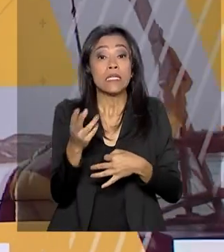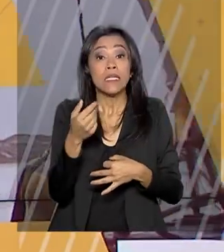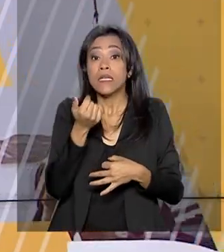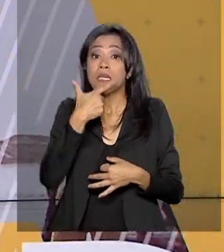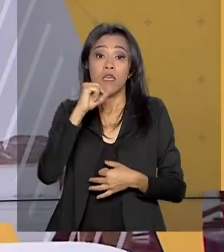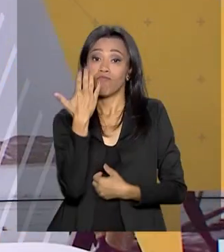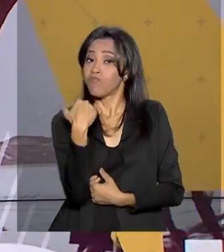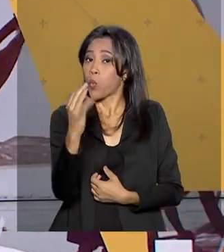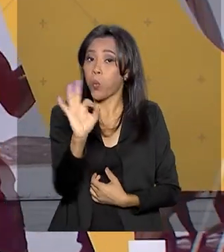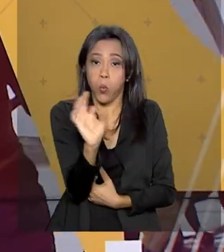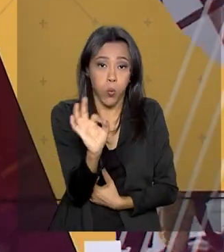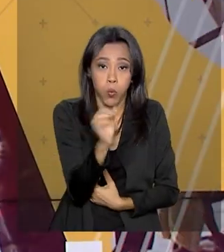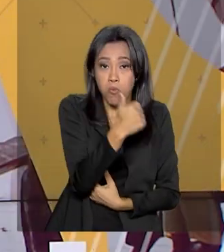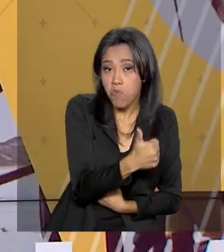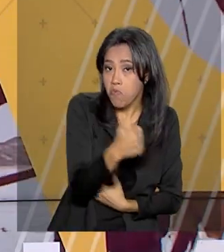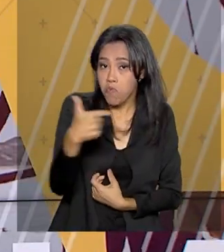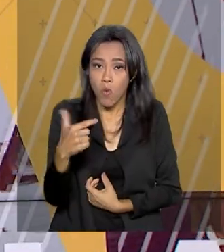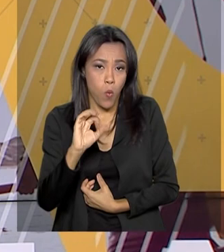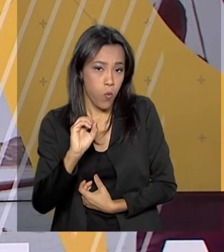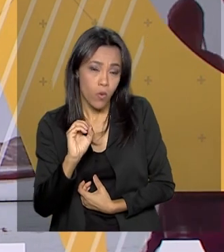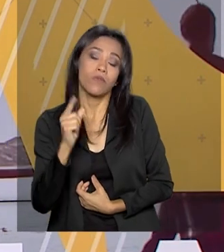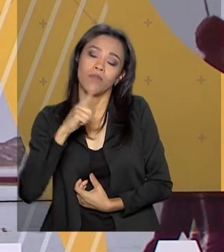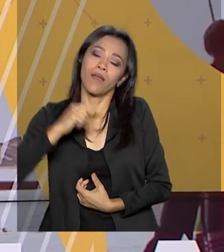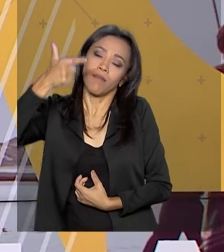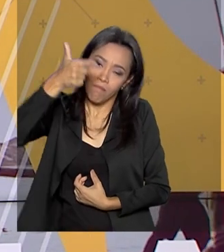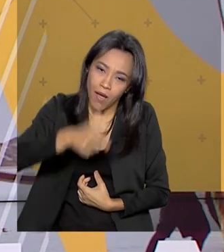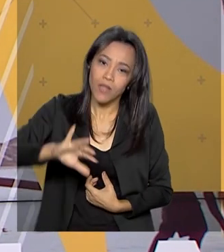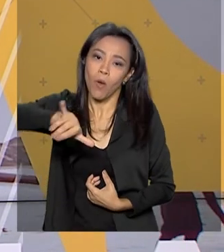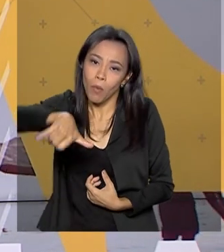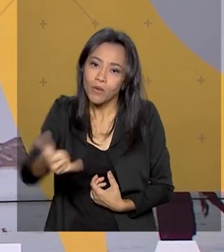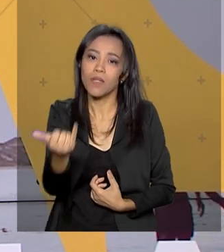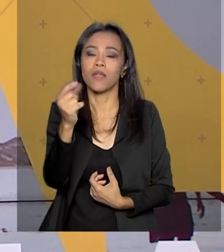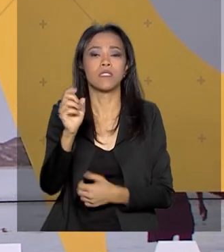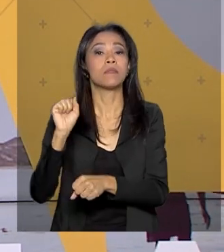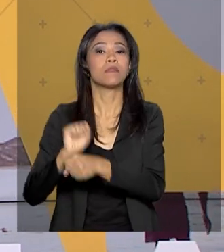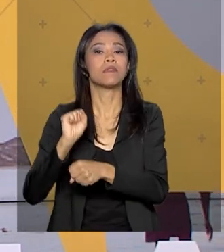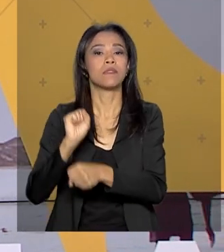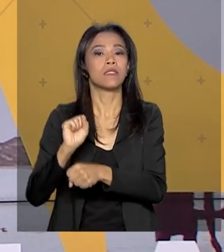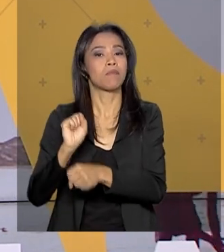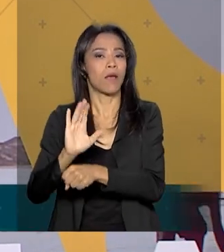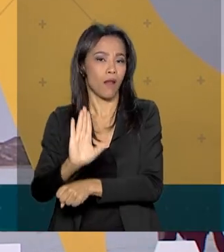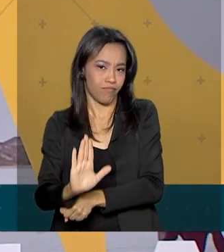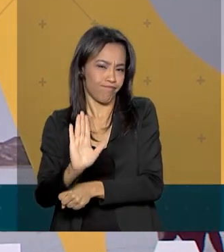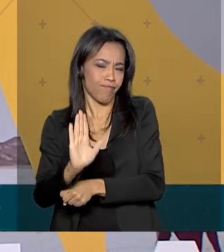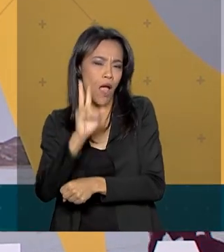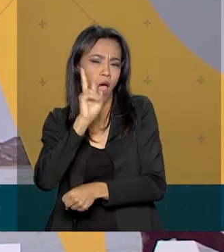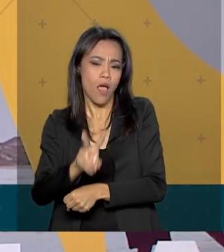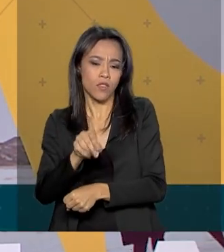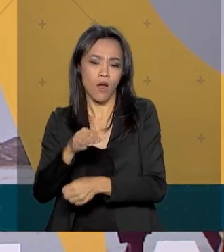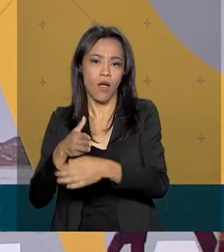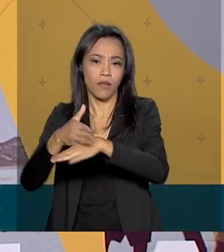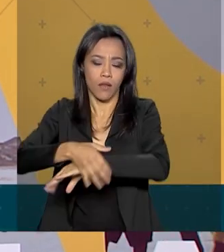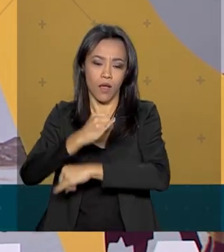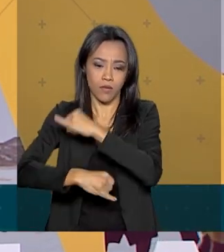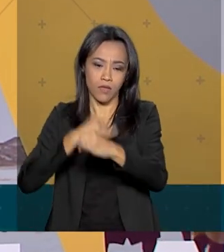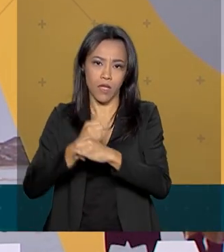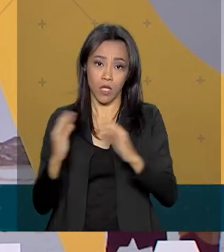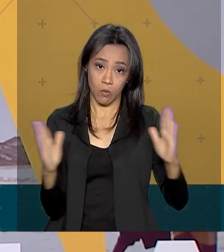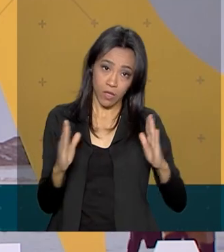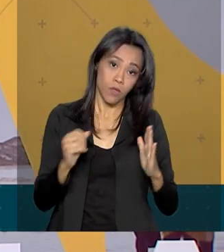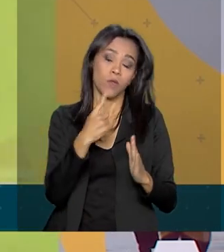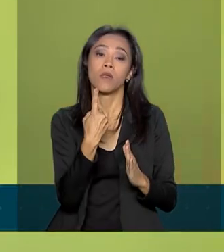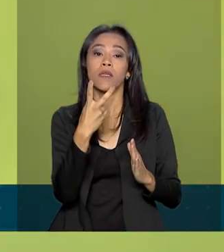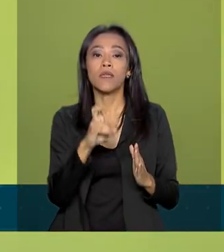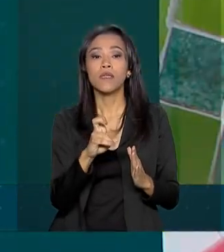não foi chamado nas duas etapas vai ter ainda mais uma chance por meio da lista de espera. É só acessar o site do programa nos dias 15 e